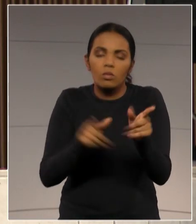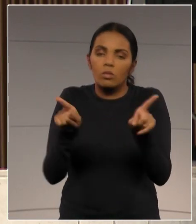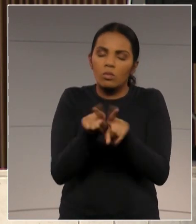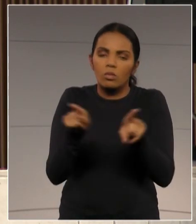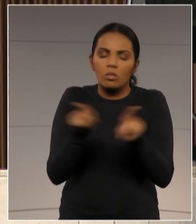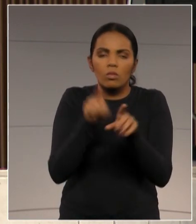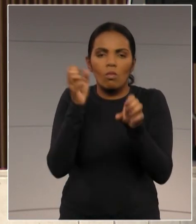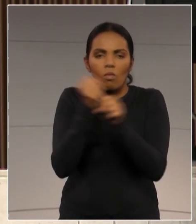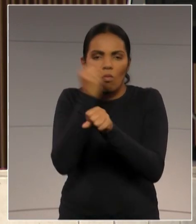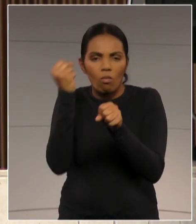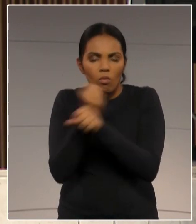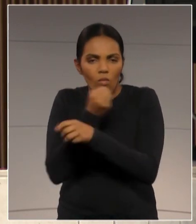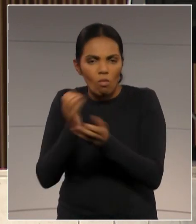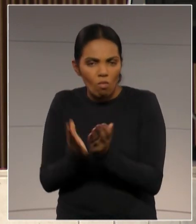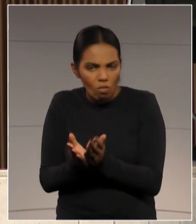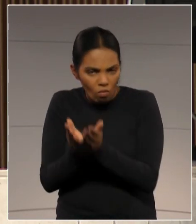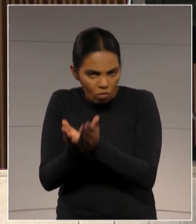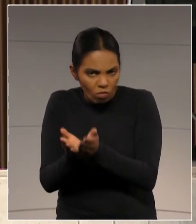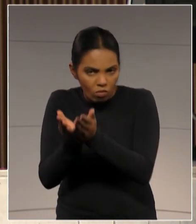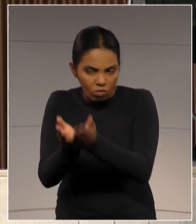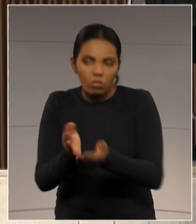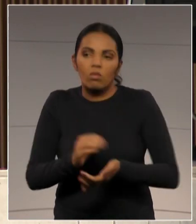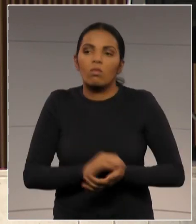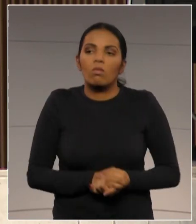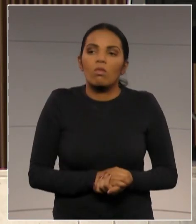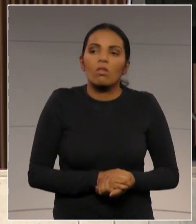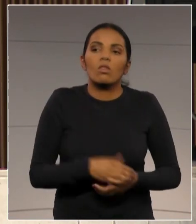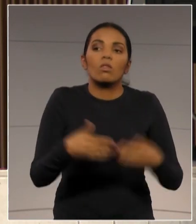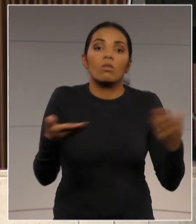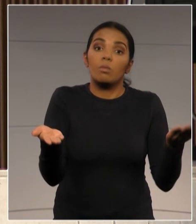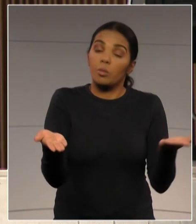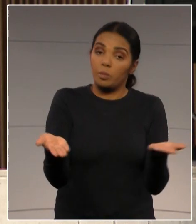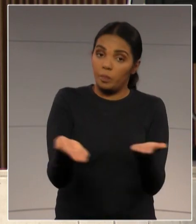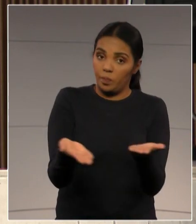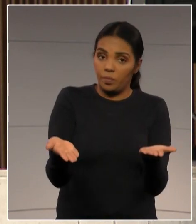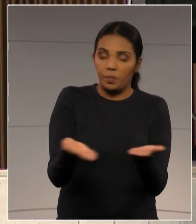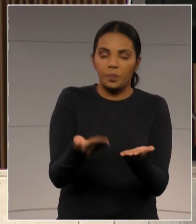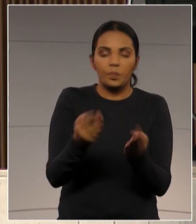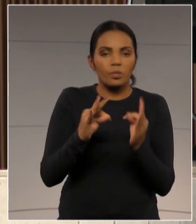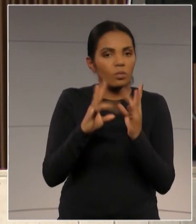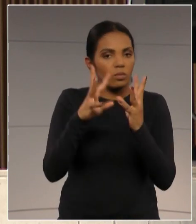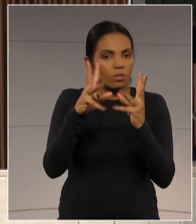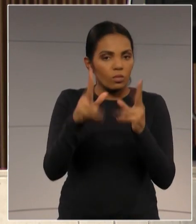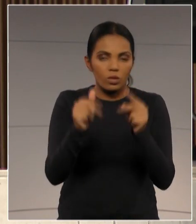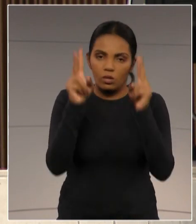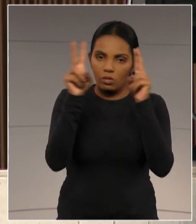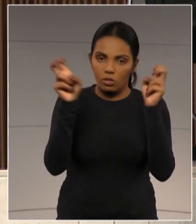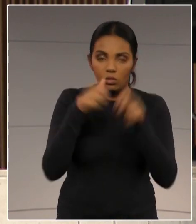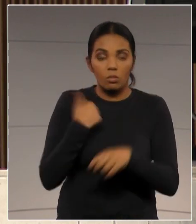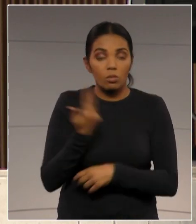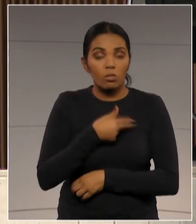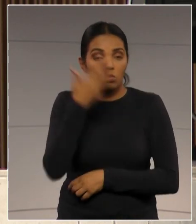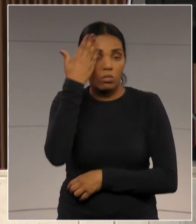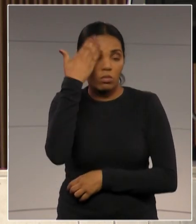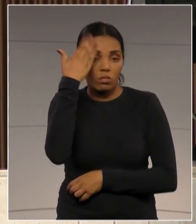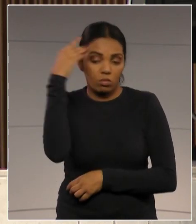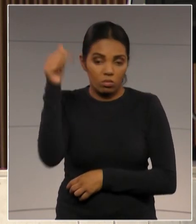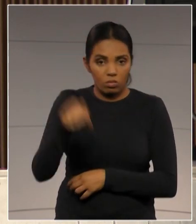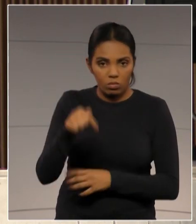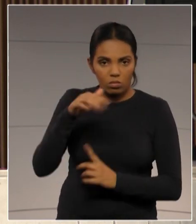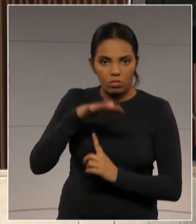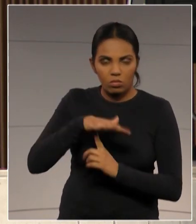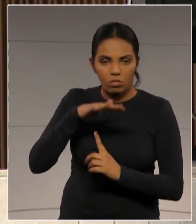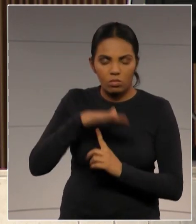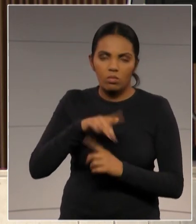na construção naval. E hoje, com tudo isso, nós sabemos que, aqui no Paraná, através